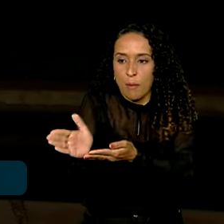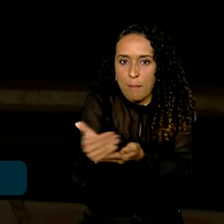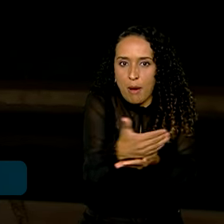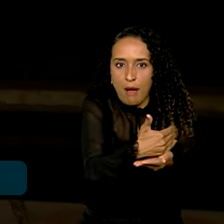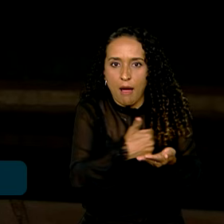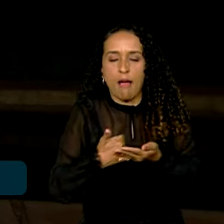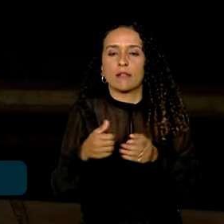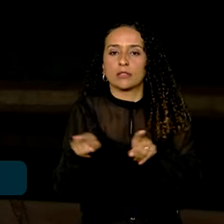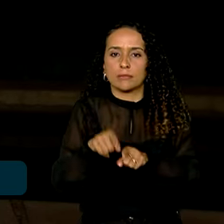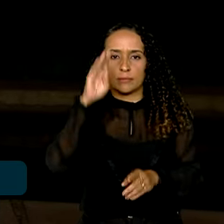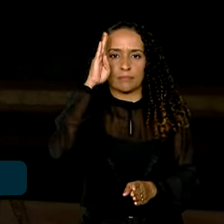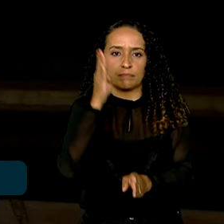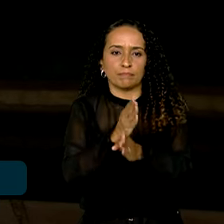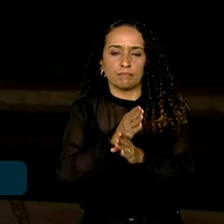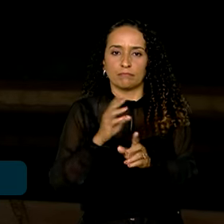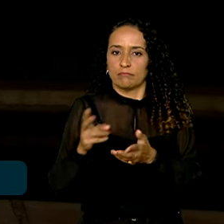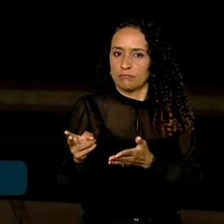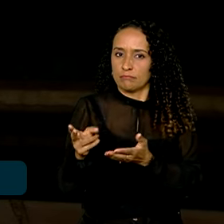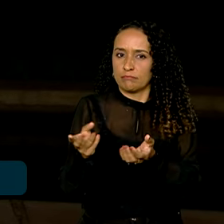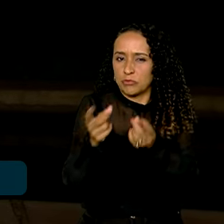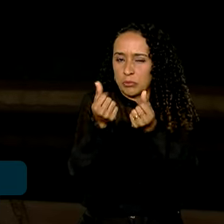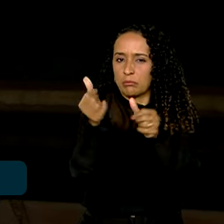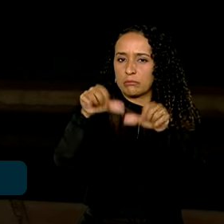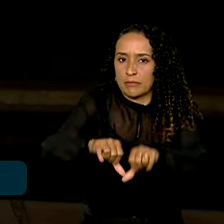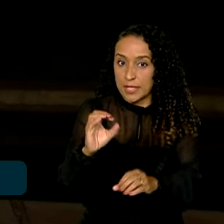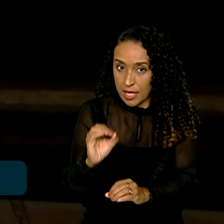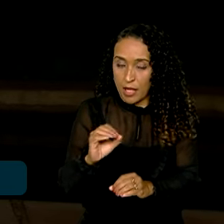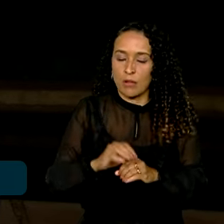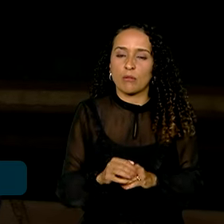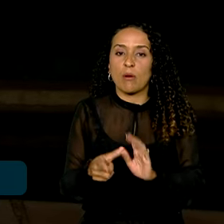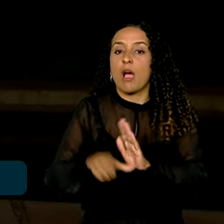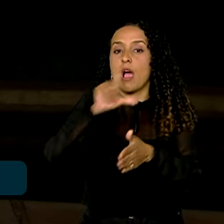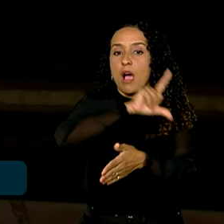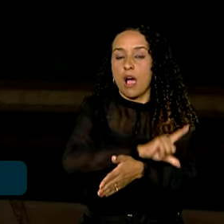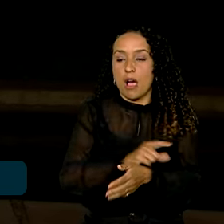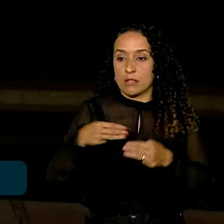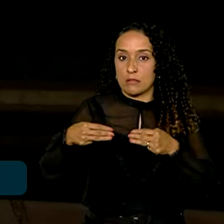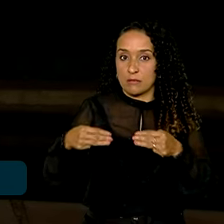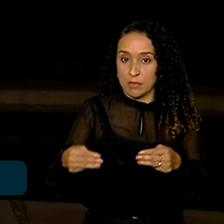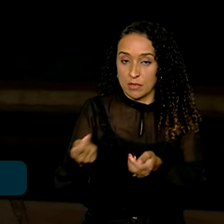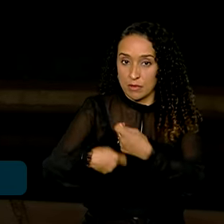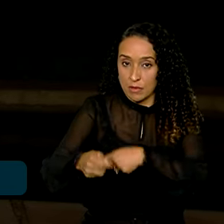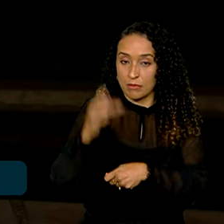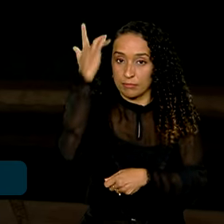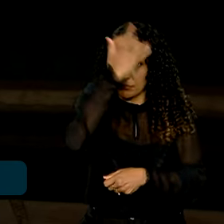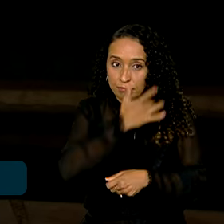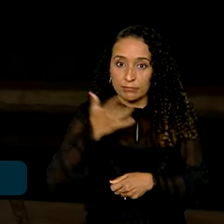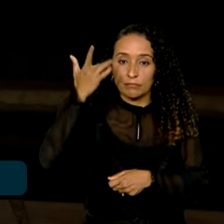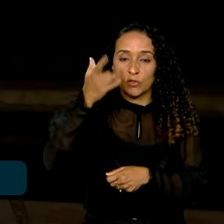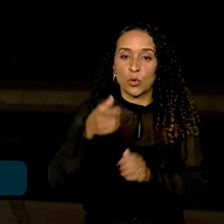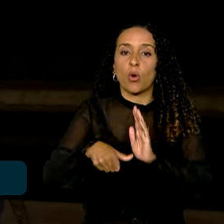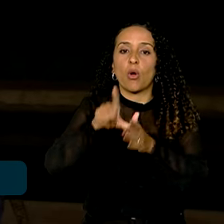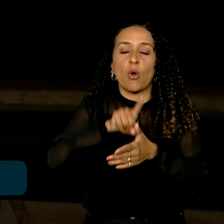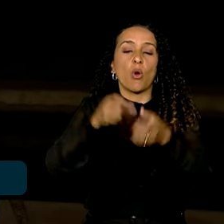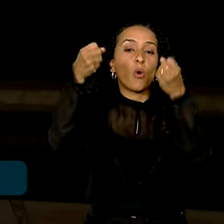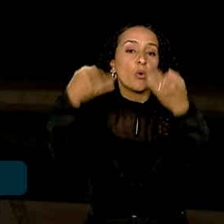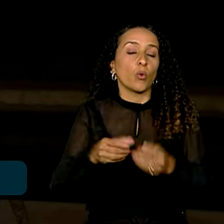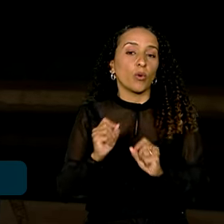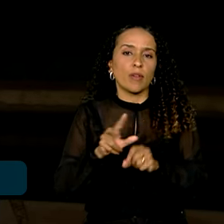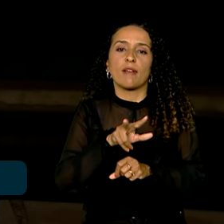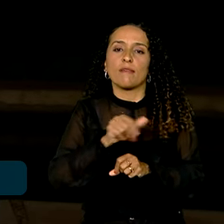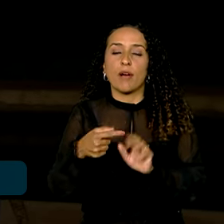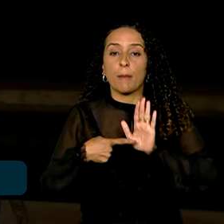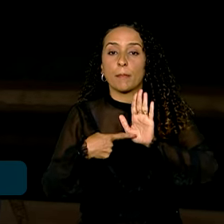cumprimento da meta fiscal de déficit zero. Mais cedo, o ministro da Fazenda, Fernando Haddad, adiantou que vai